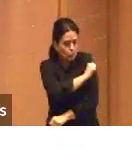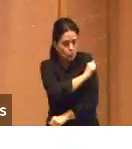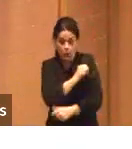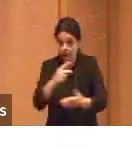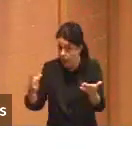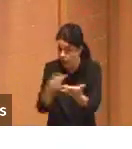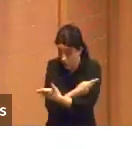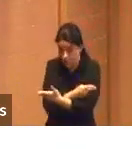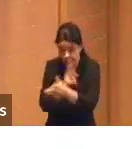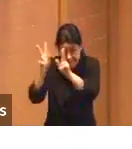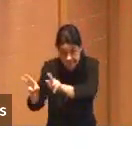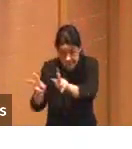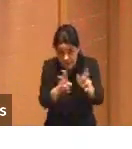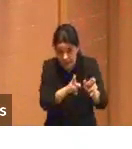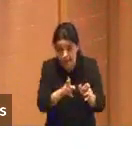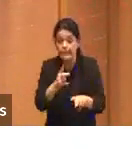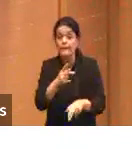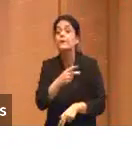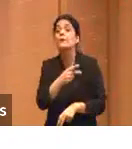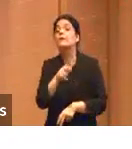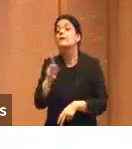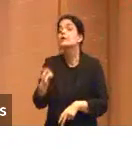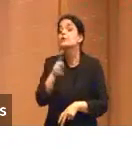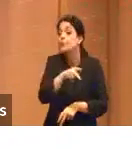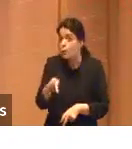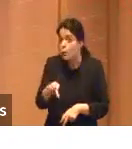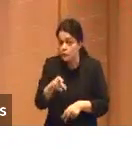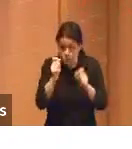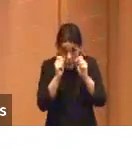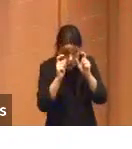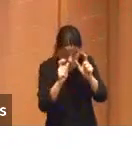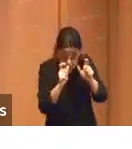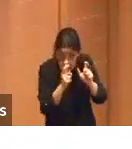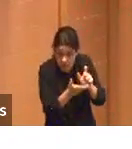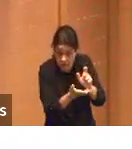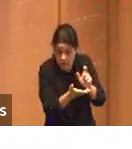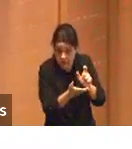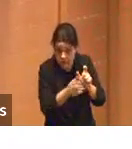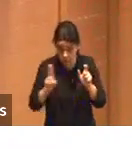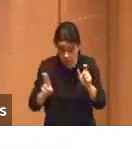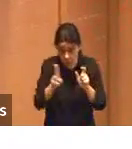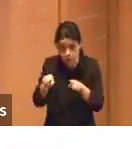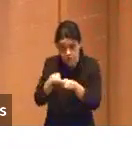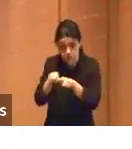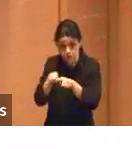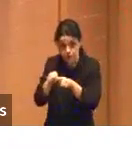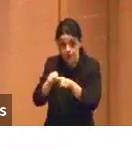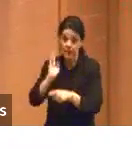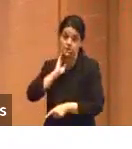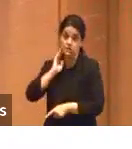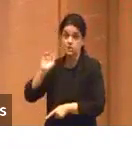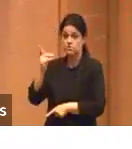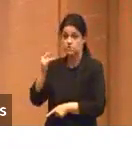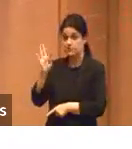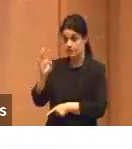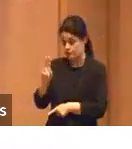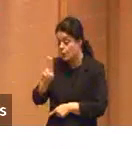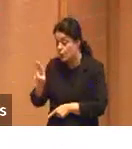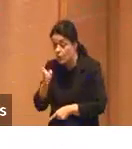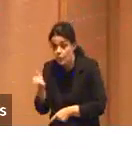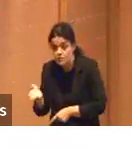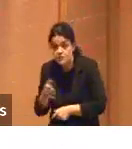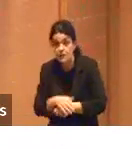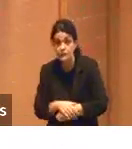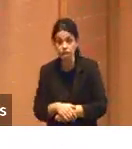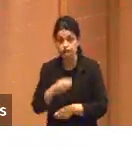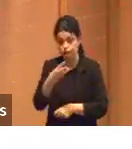a isso? Aí eu pergunto, você está usando o chat GPT na sua vida? 45% nunca tinha usado, foi no final do